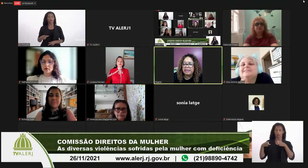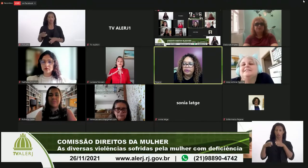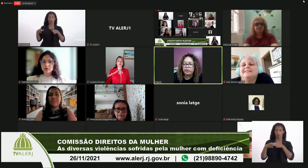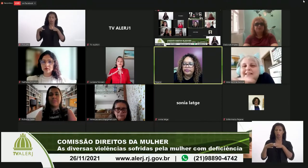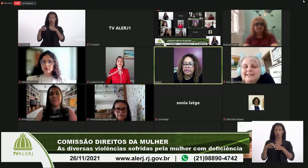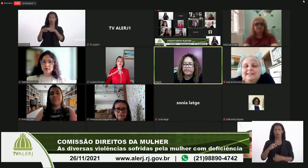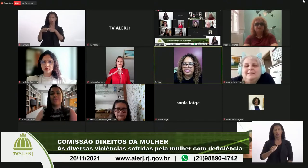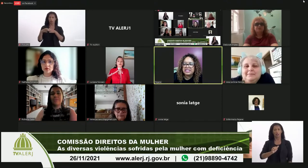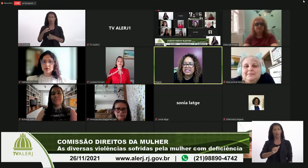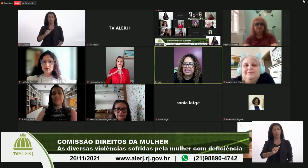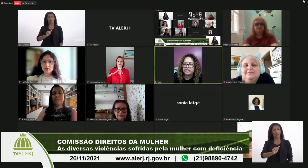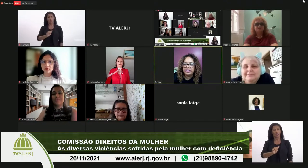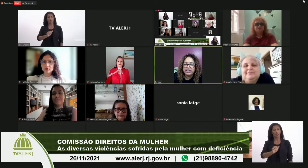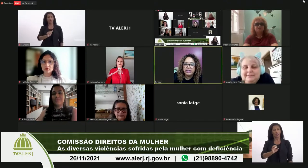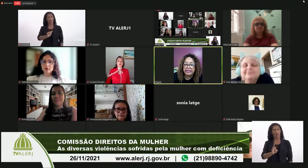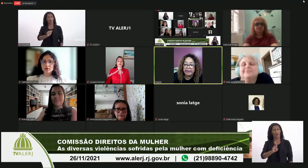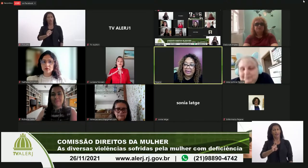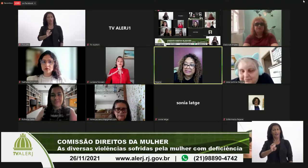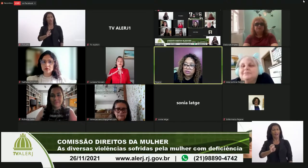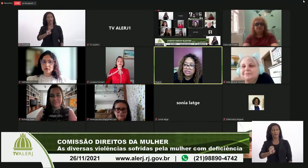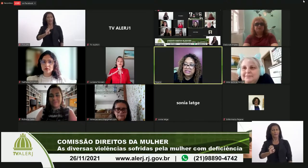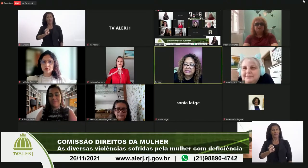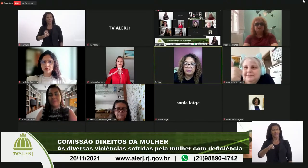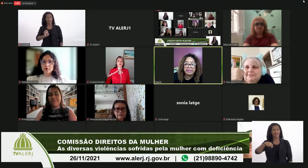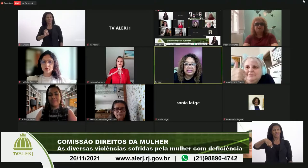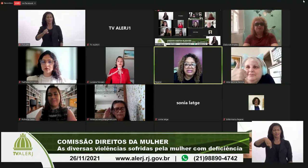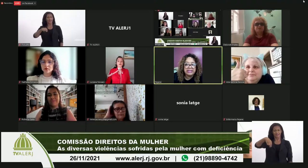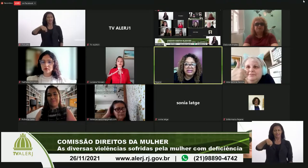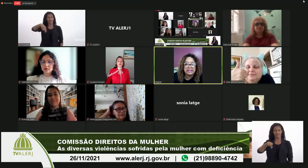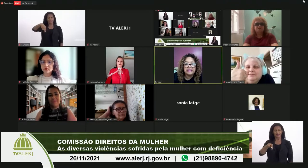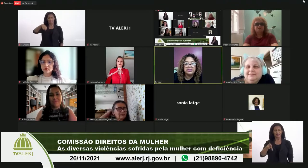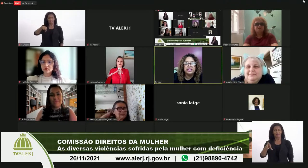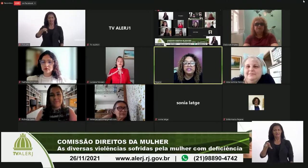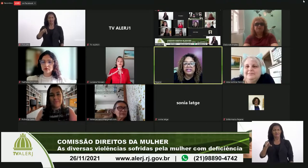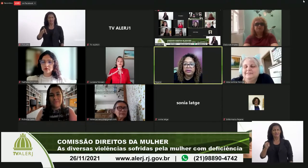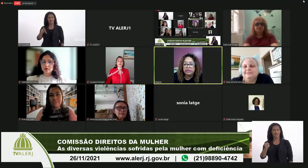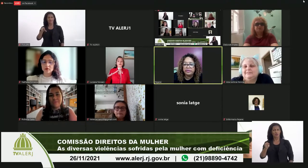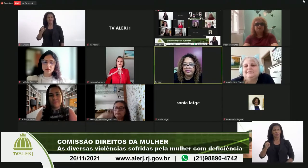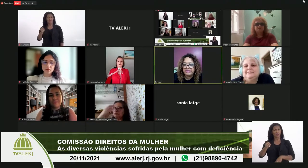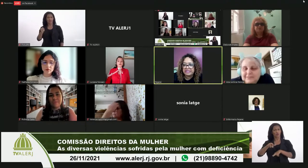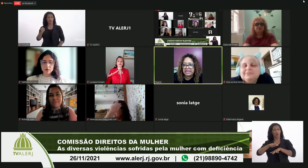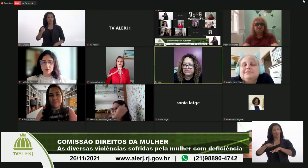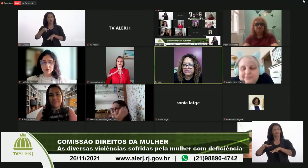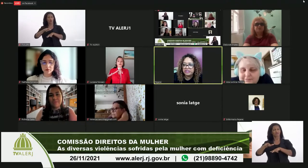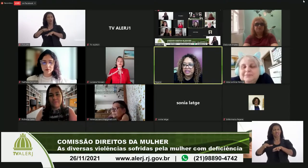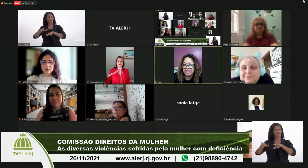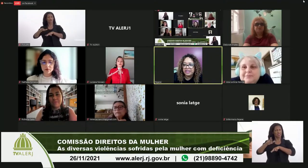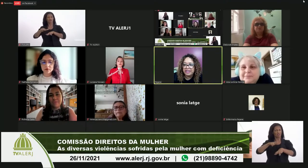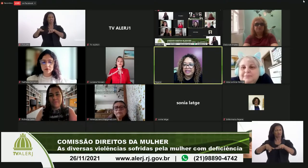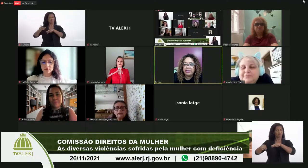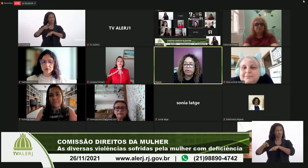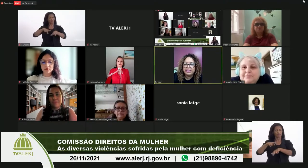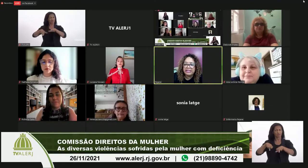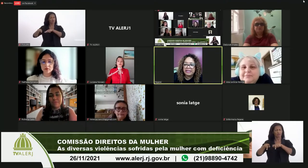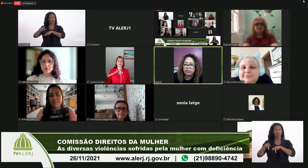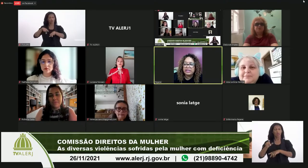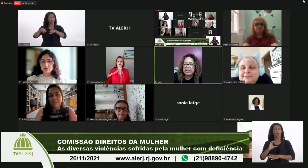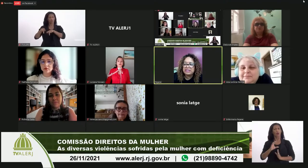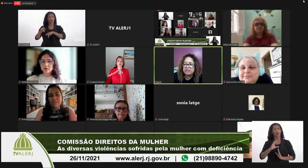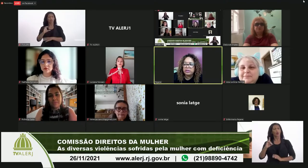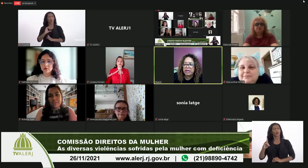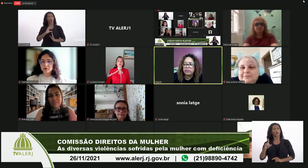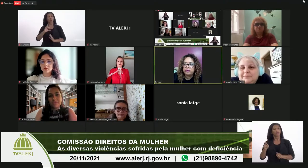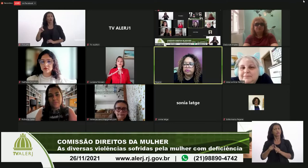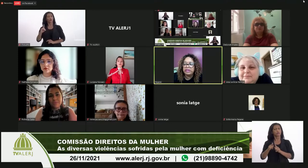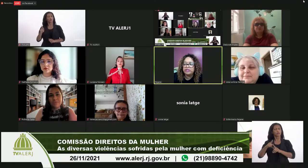Neurodiversidade, que é uma associação brasileira de neurodiversidade. Ela é coordenadora